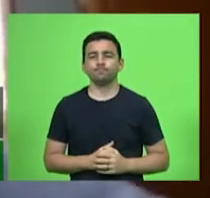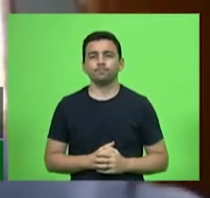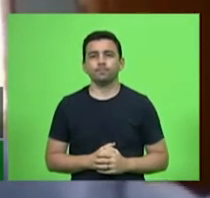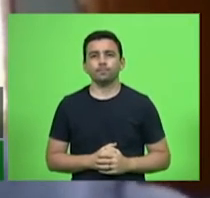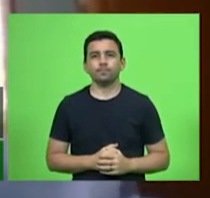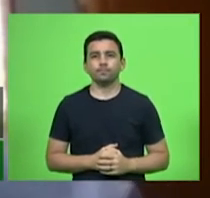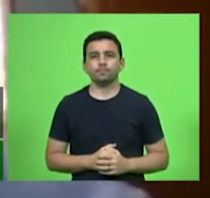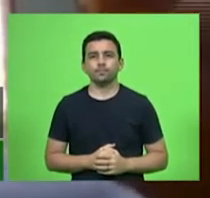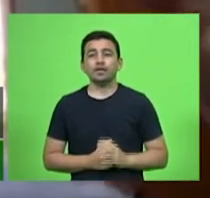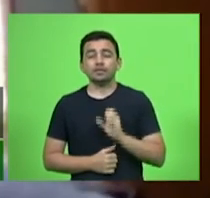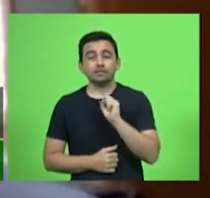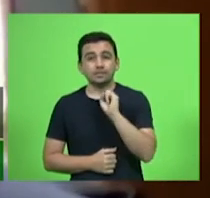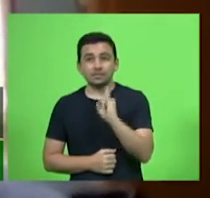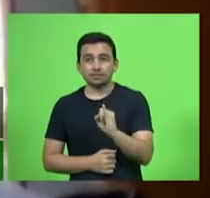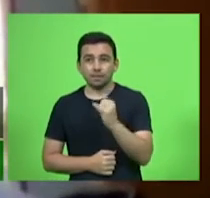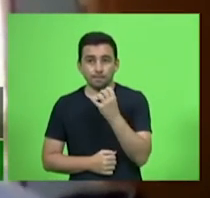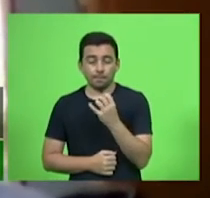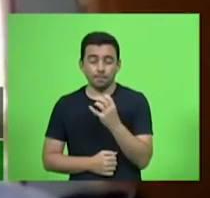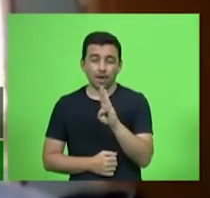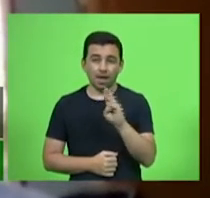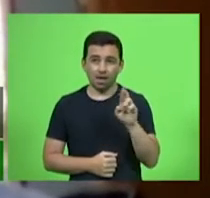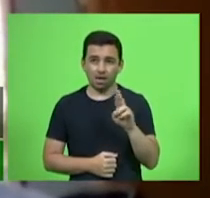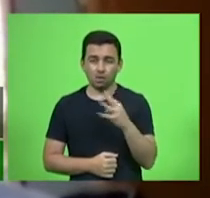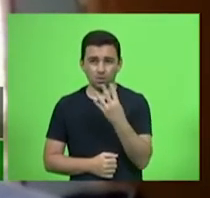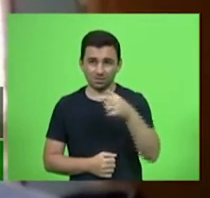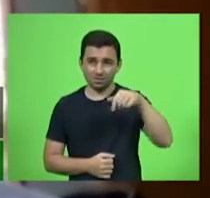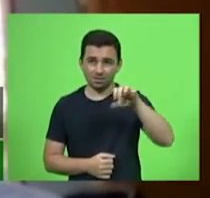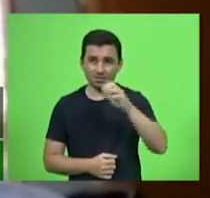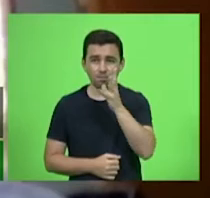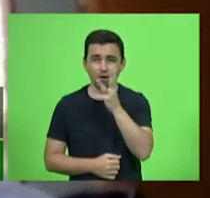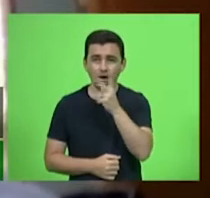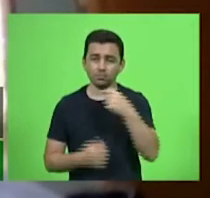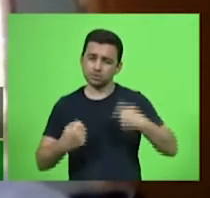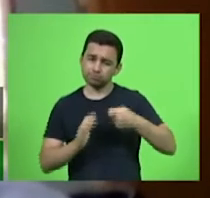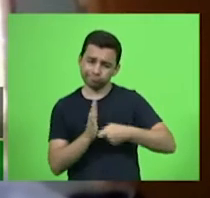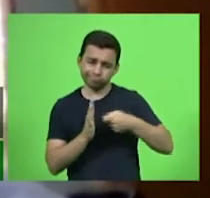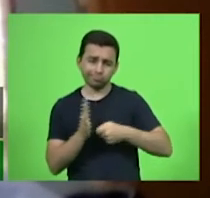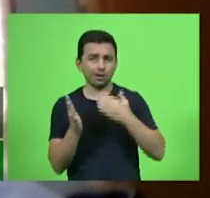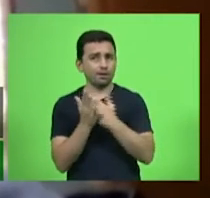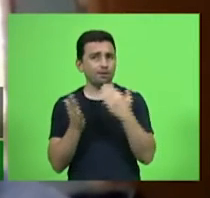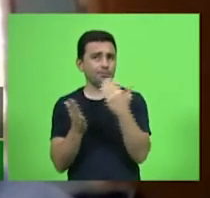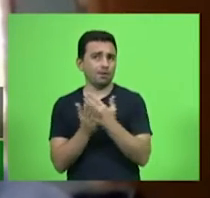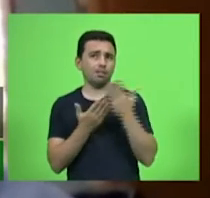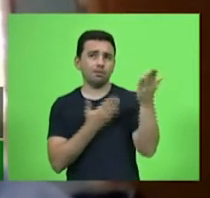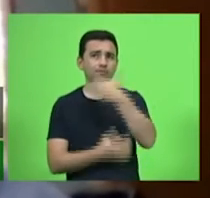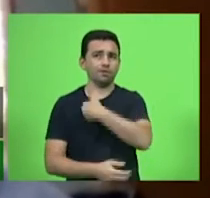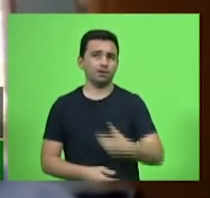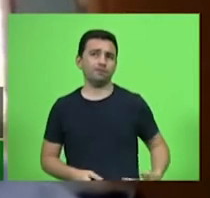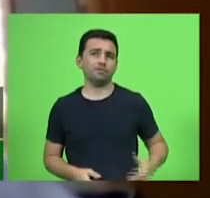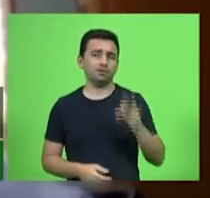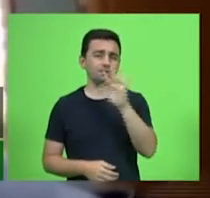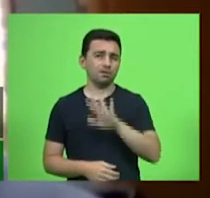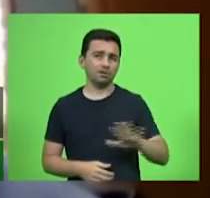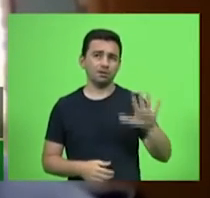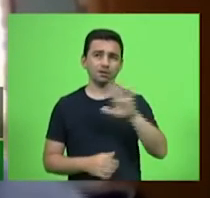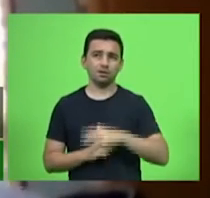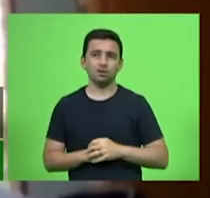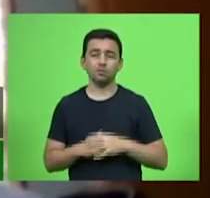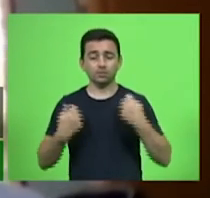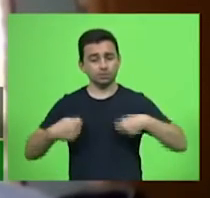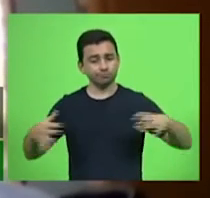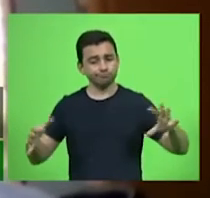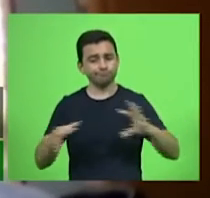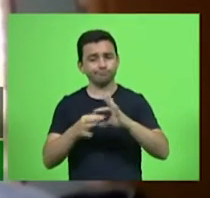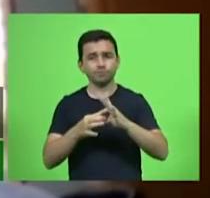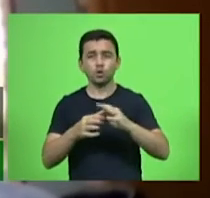Se a BR-470 demora e nós temos que cobrar mais do governo federal, nós temos que fazer as interligações das micro